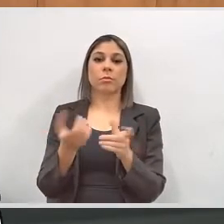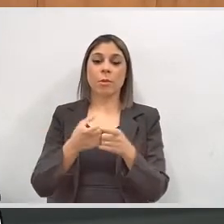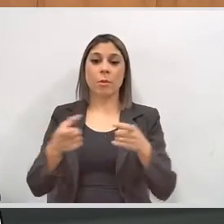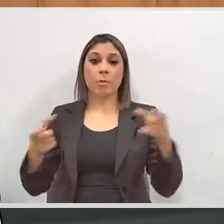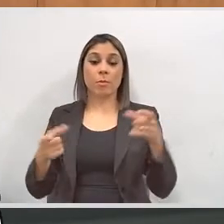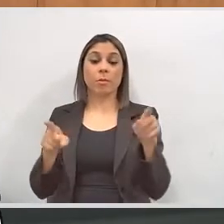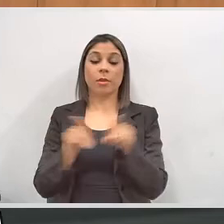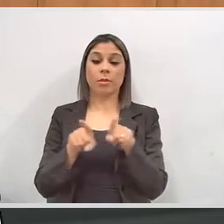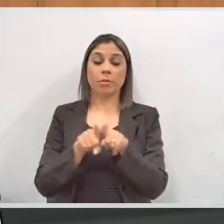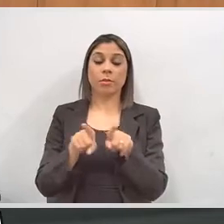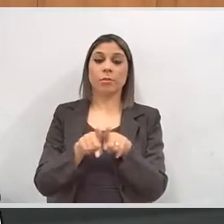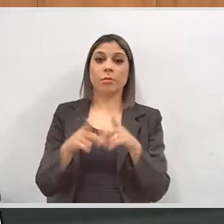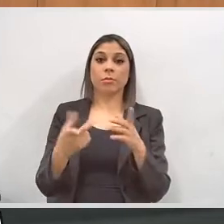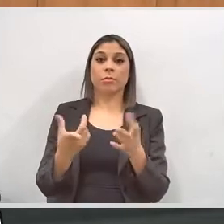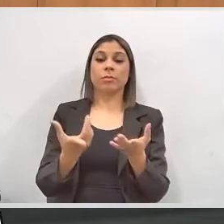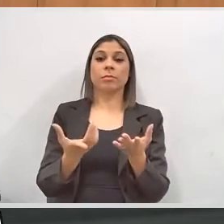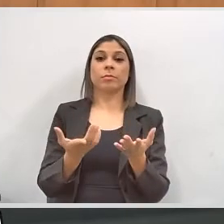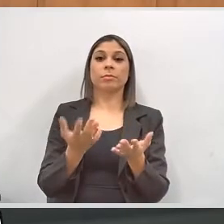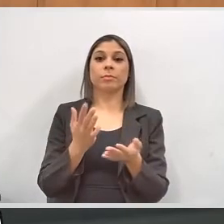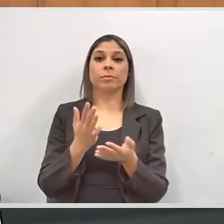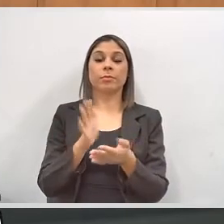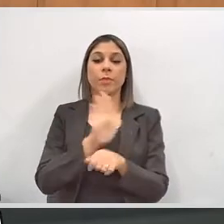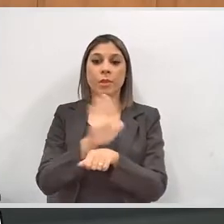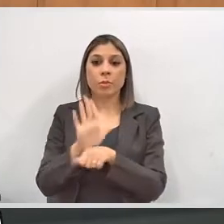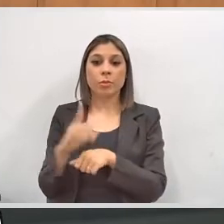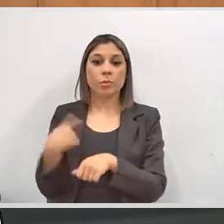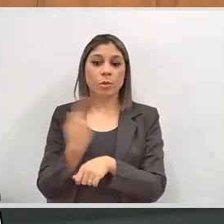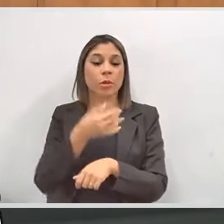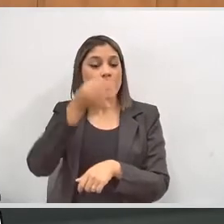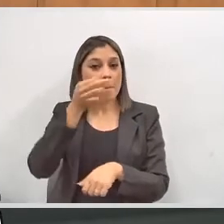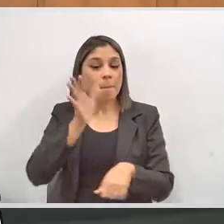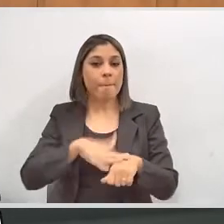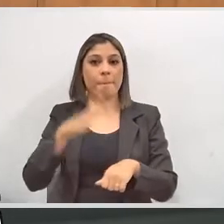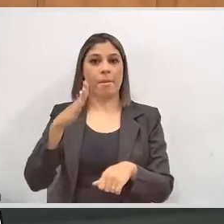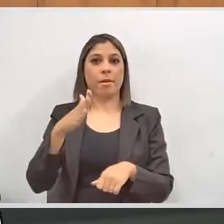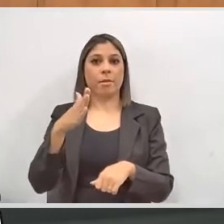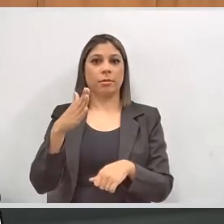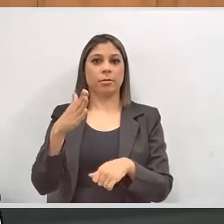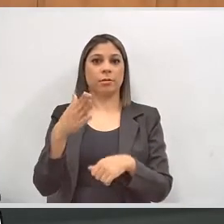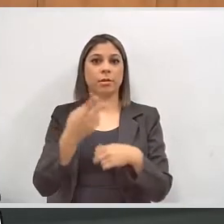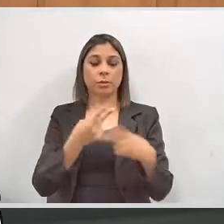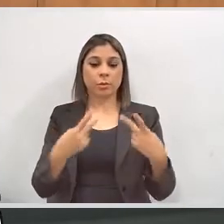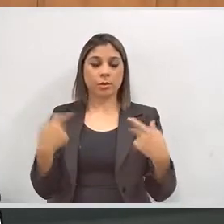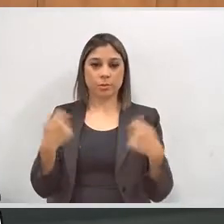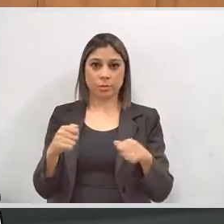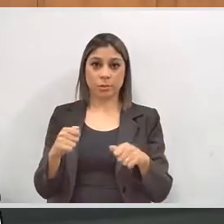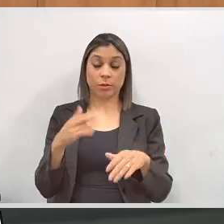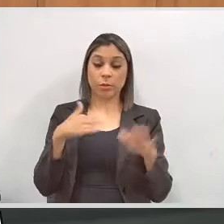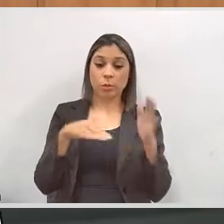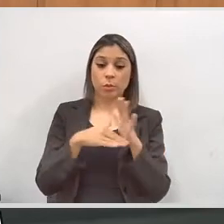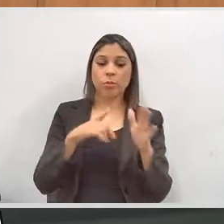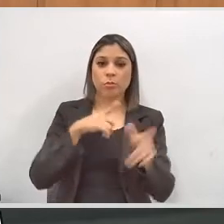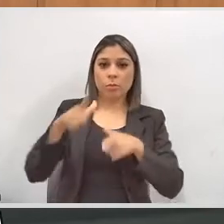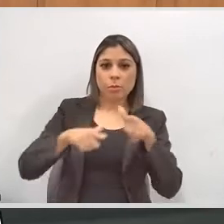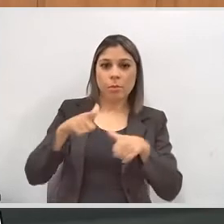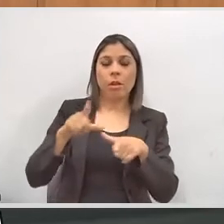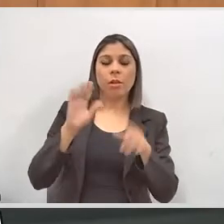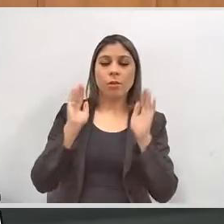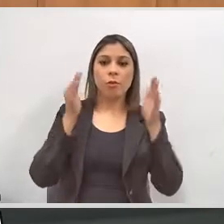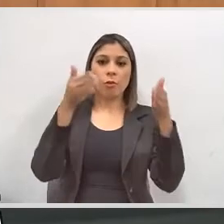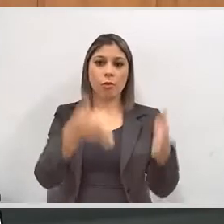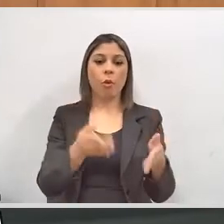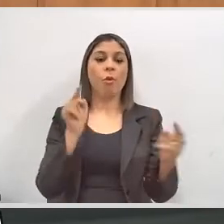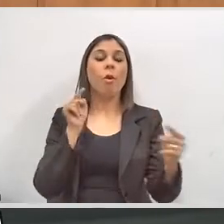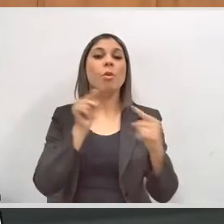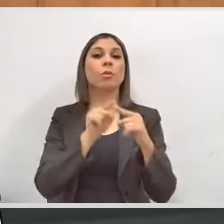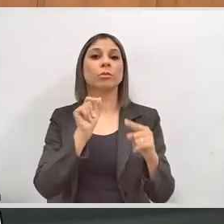sensibilidade e nos torna ainda mais atentos às necessidades. todas as ações que vêm sendo desenvolvidas elas têm esse